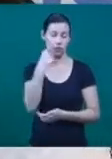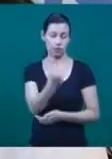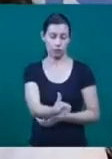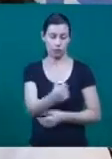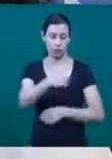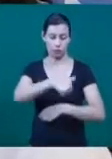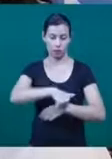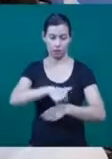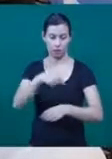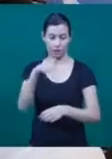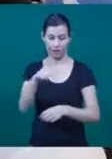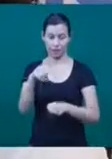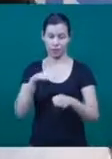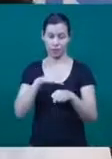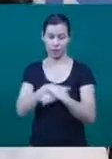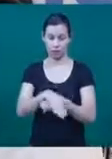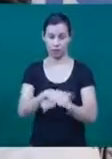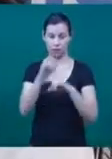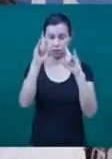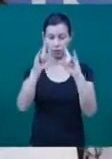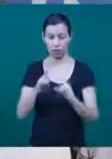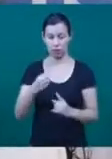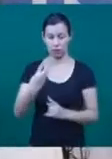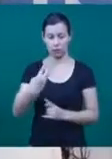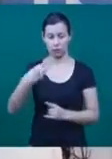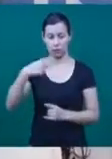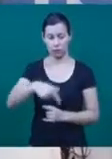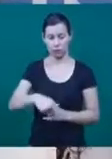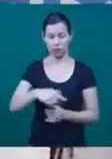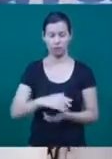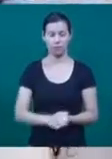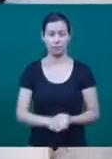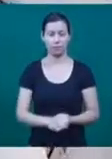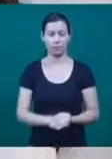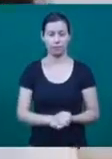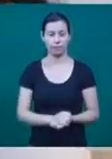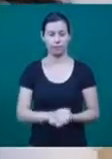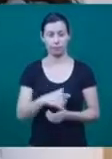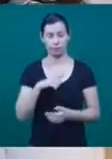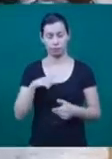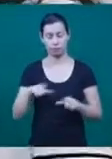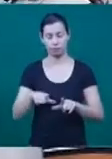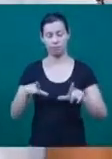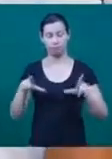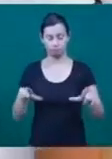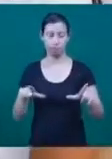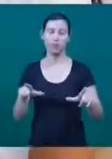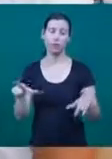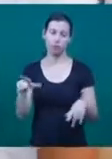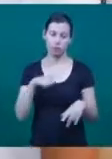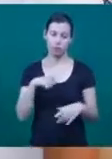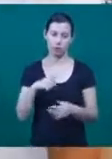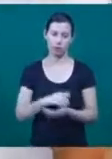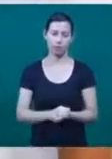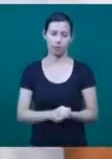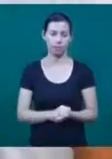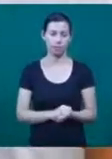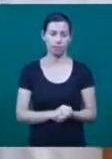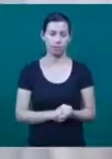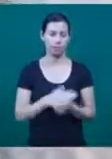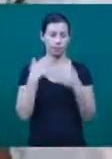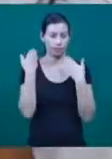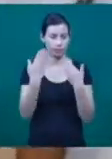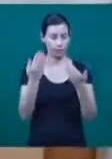6, às 19 horas, no Bloco 3Q. Ganha certificado quem participar? Sim, ganha certificado. Ok, Natália, muito